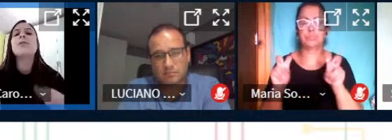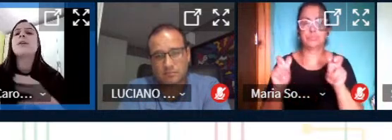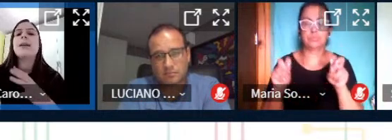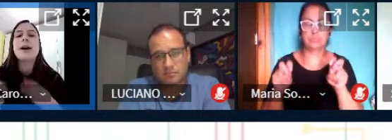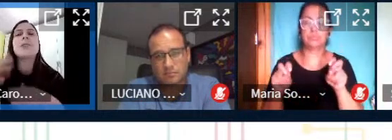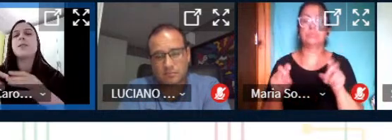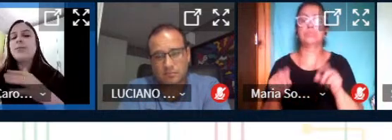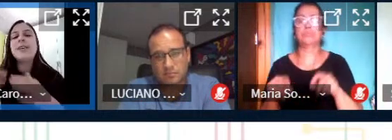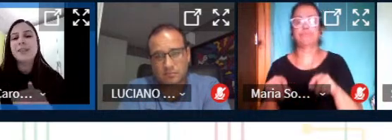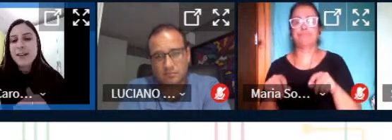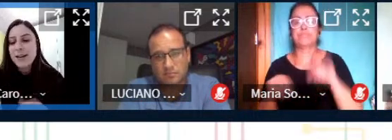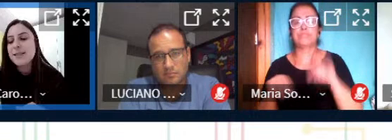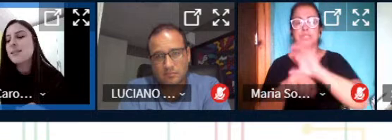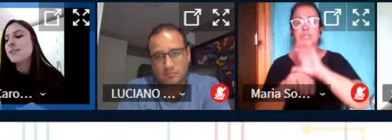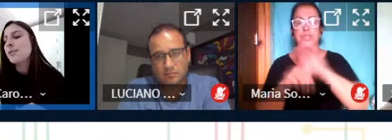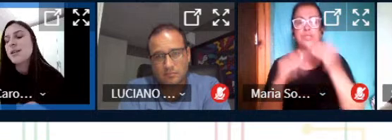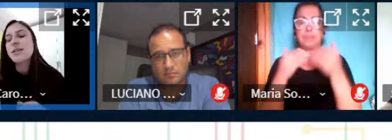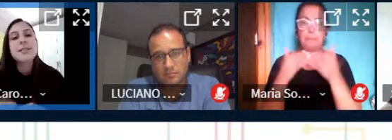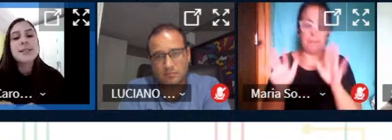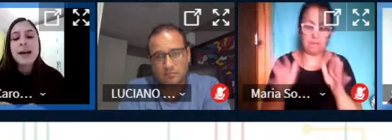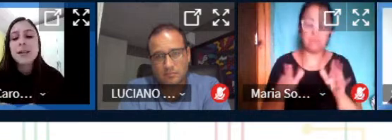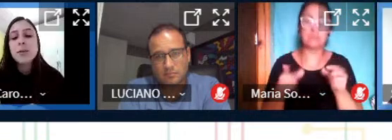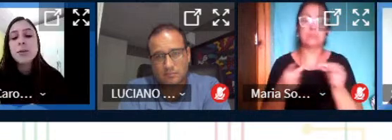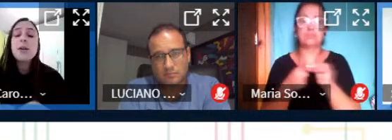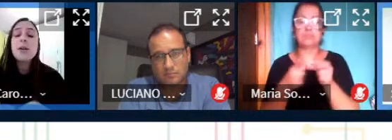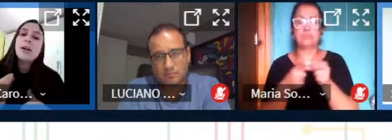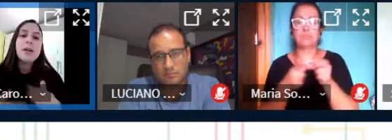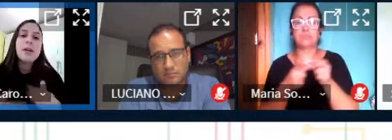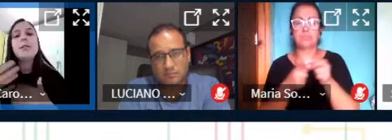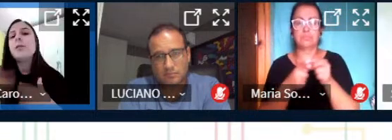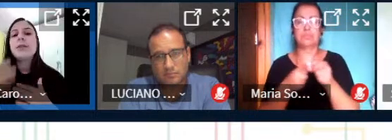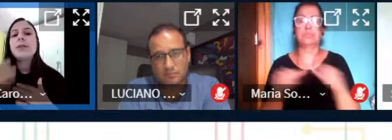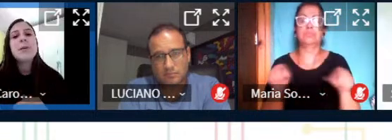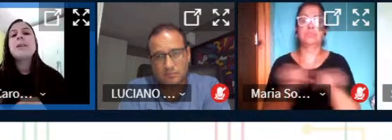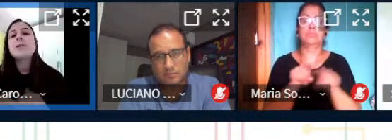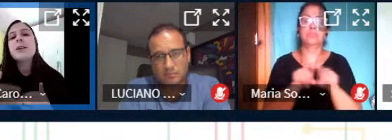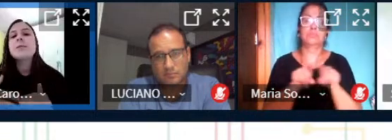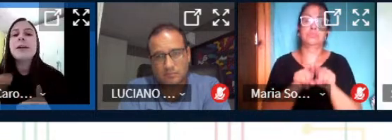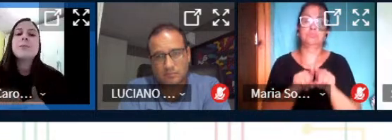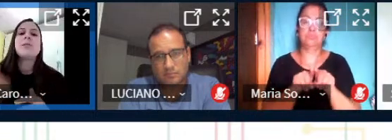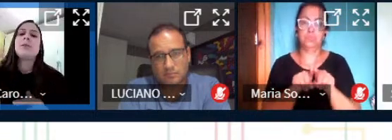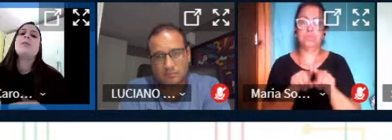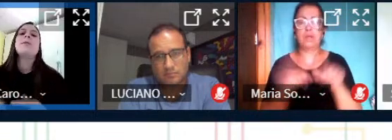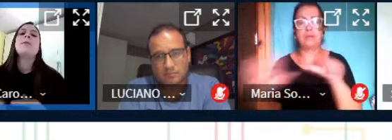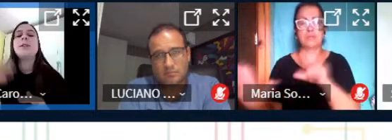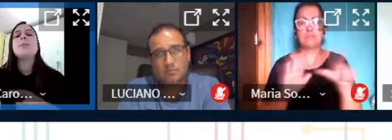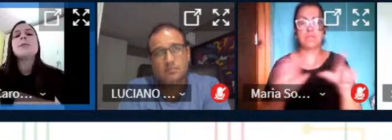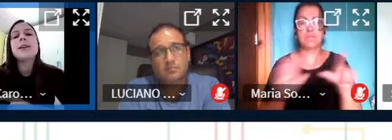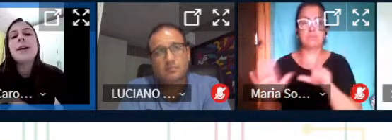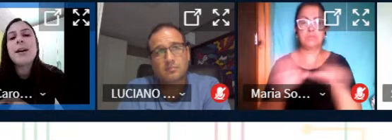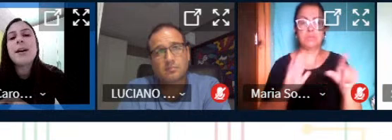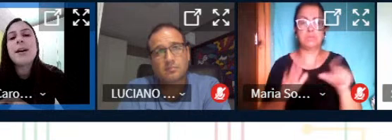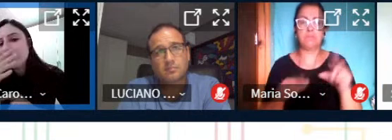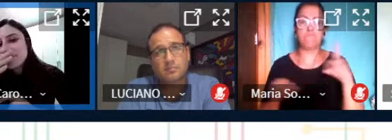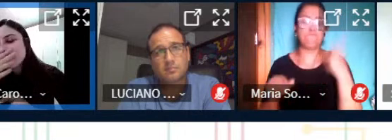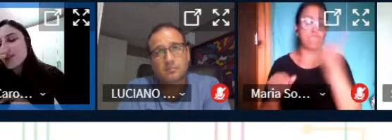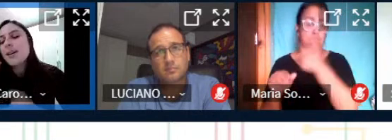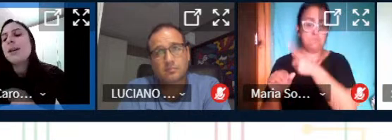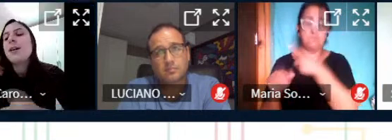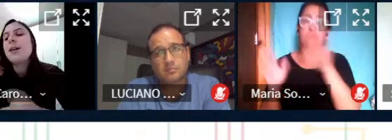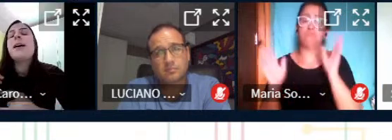software hardware enfim esses que eu já tinha citado e em outras semanas nós mesmos tínhamos a